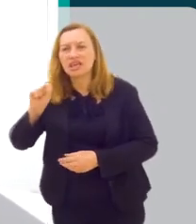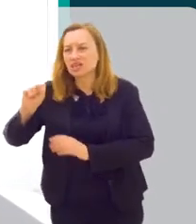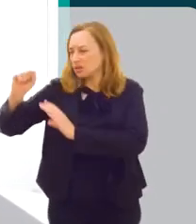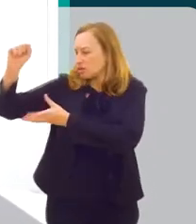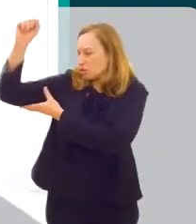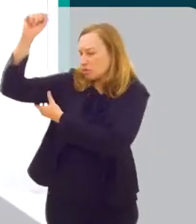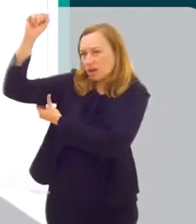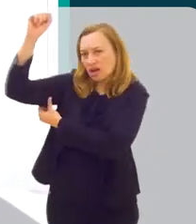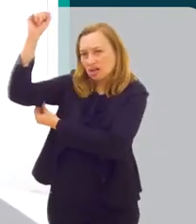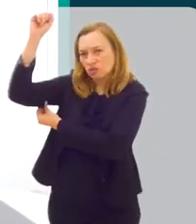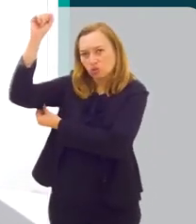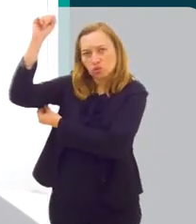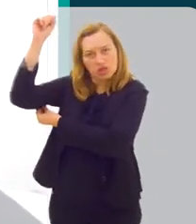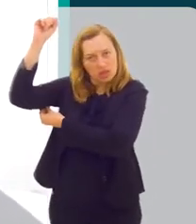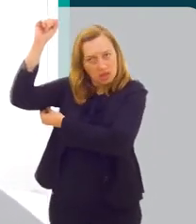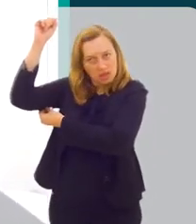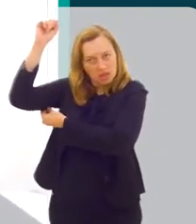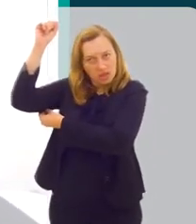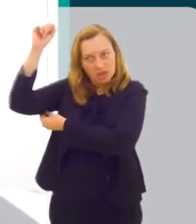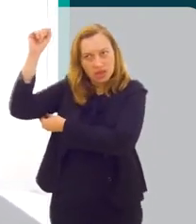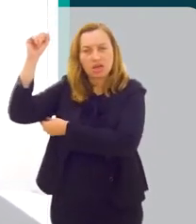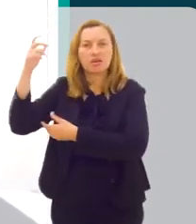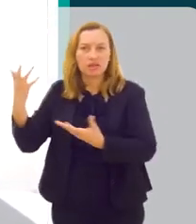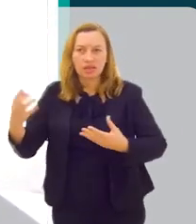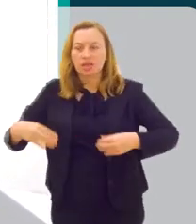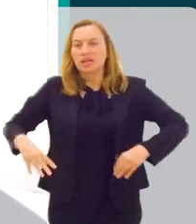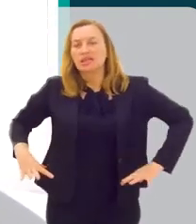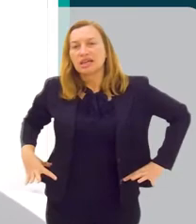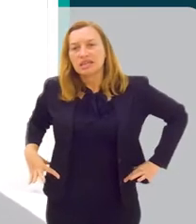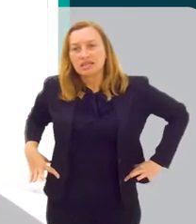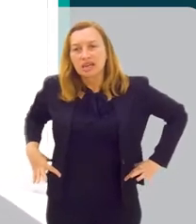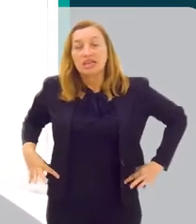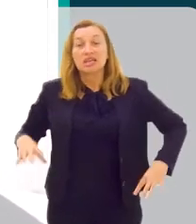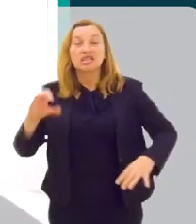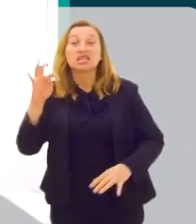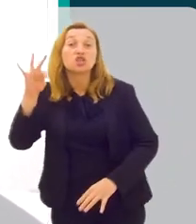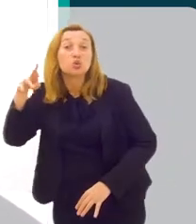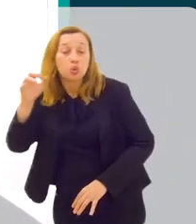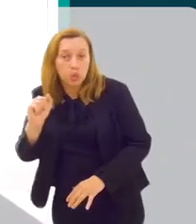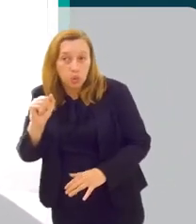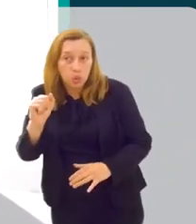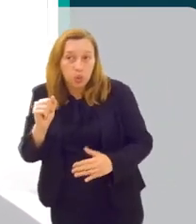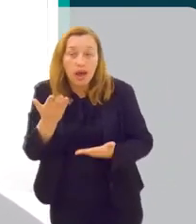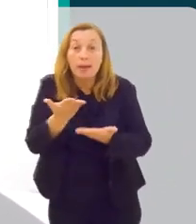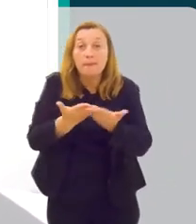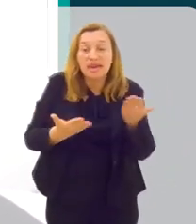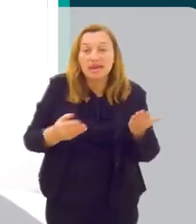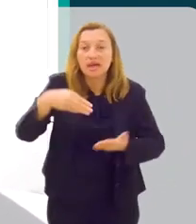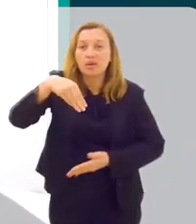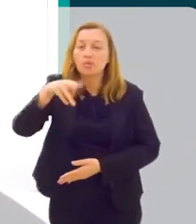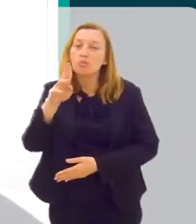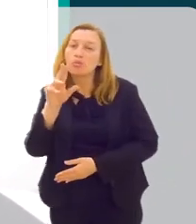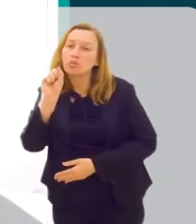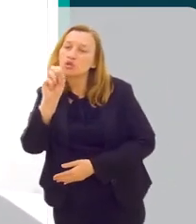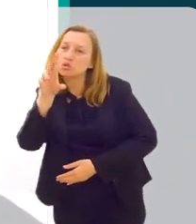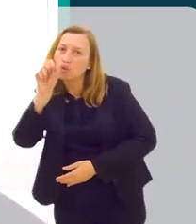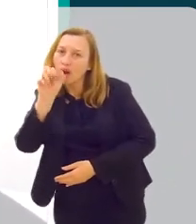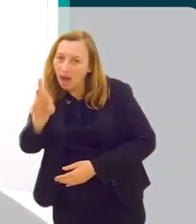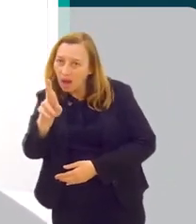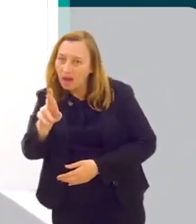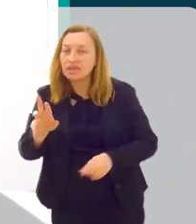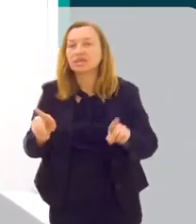no braço, uma gordurinha maior ali na cintura, na região da cintura. gente, visivelmente, a perda muscular